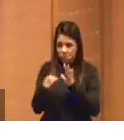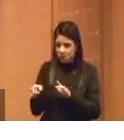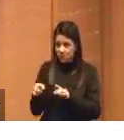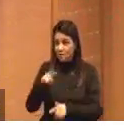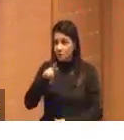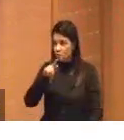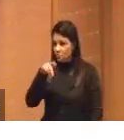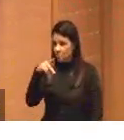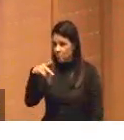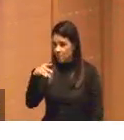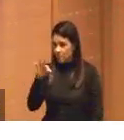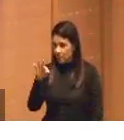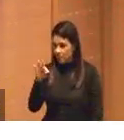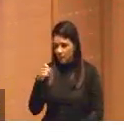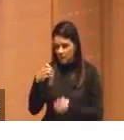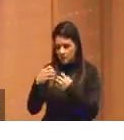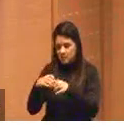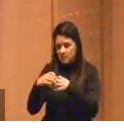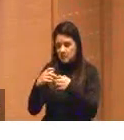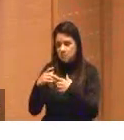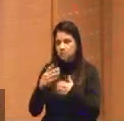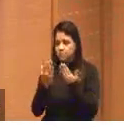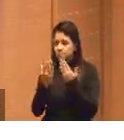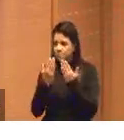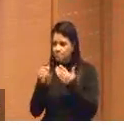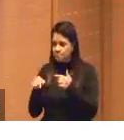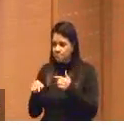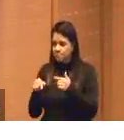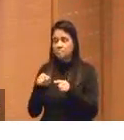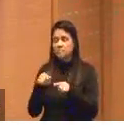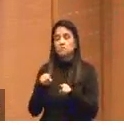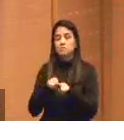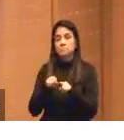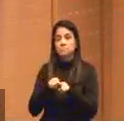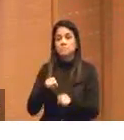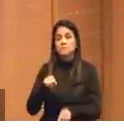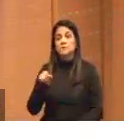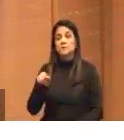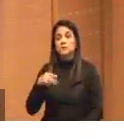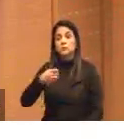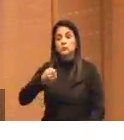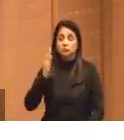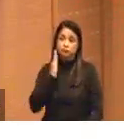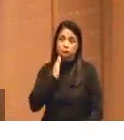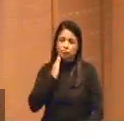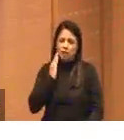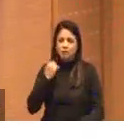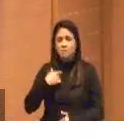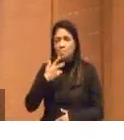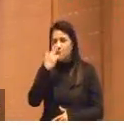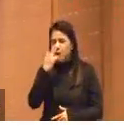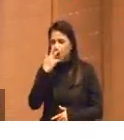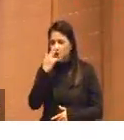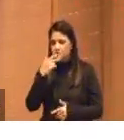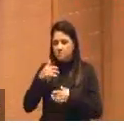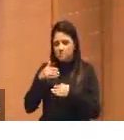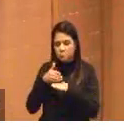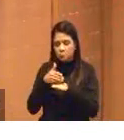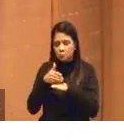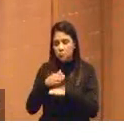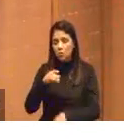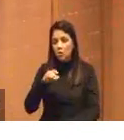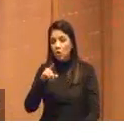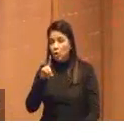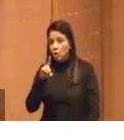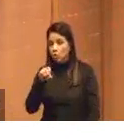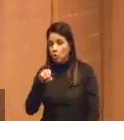GPT é esse cérebro, o chat GPT é uma aplicação que acessa esse cérebro. Então, o Dolly, por exemplo,